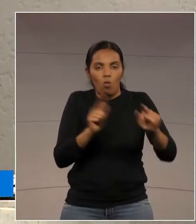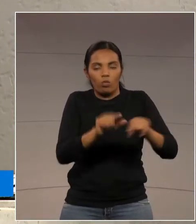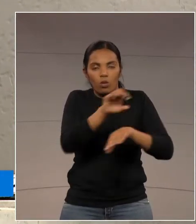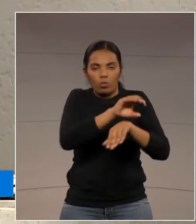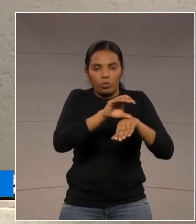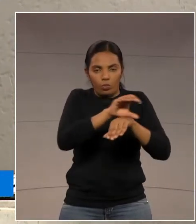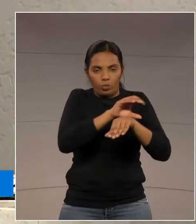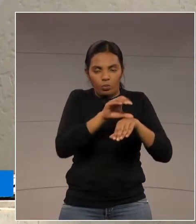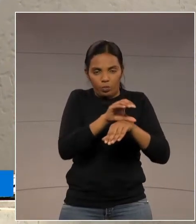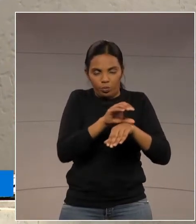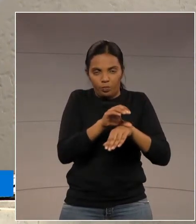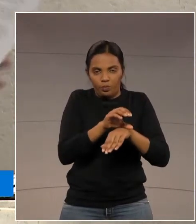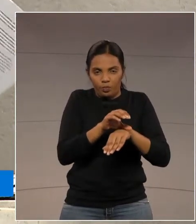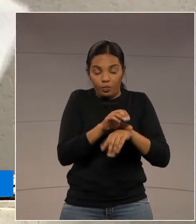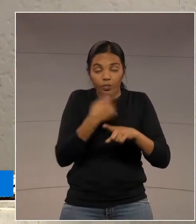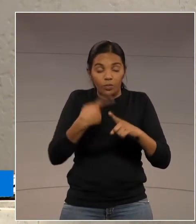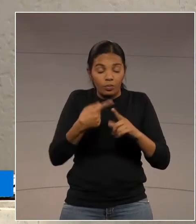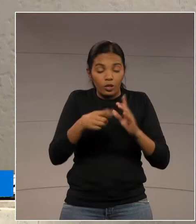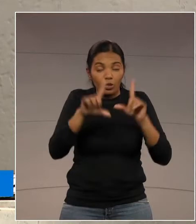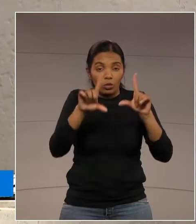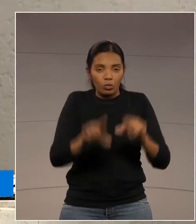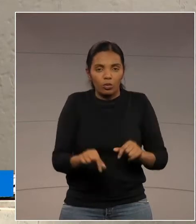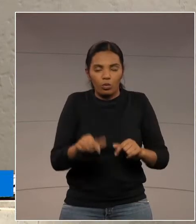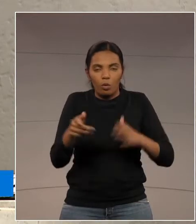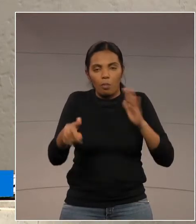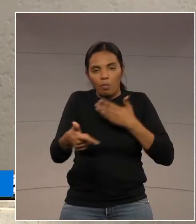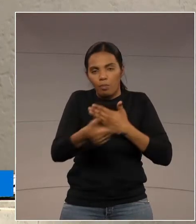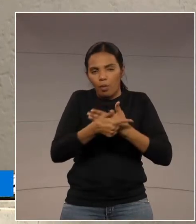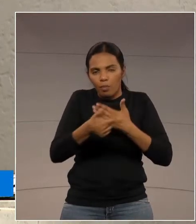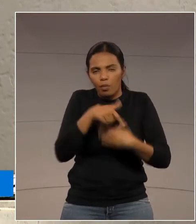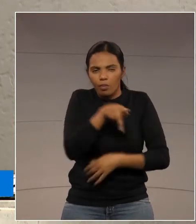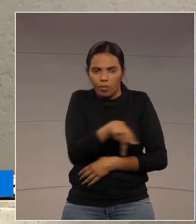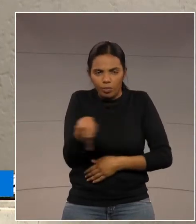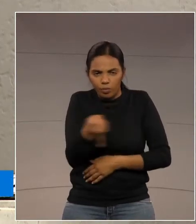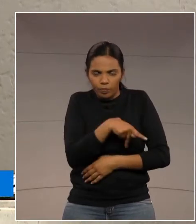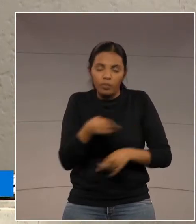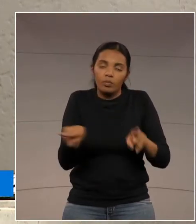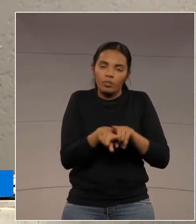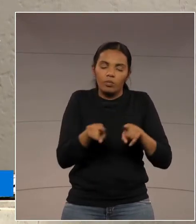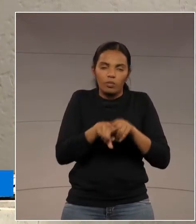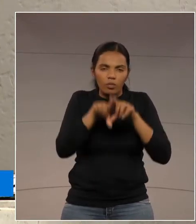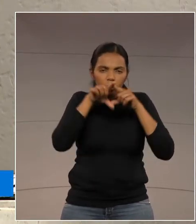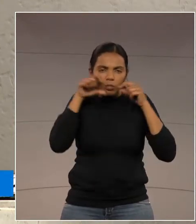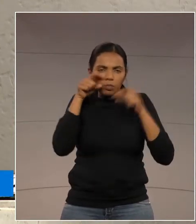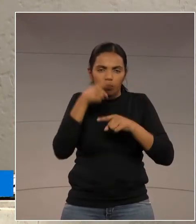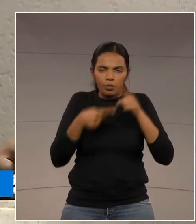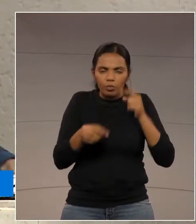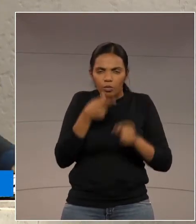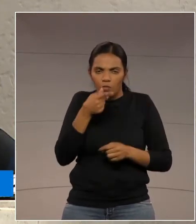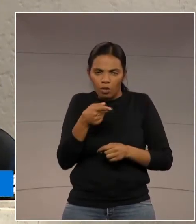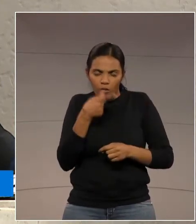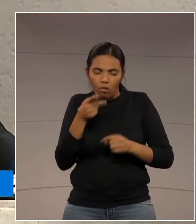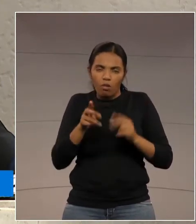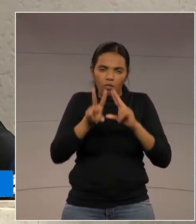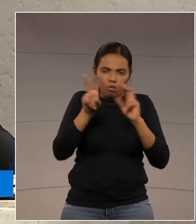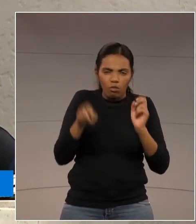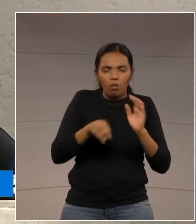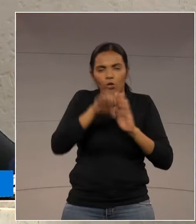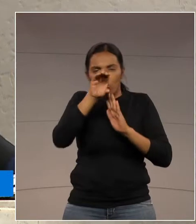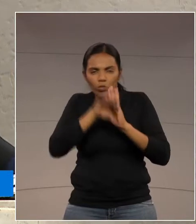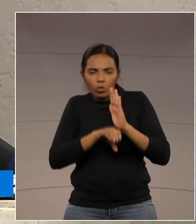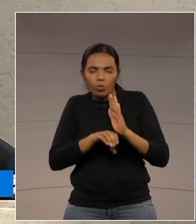ao restringir o papel do professor estabelecer censura a determinados conteúdos e matérias